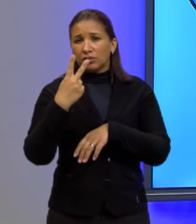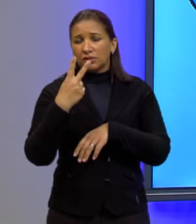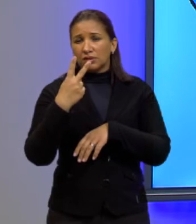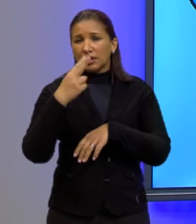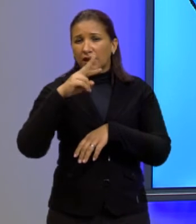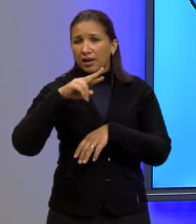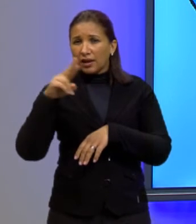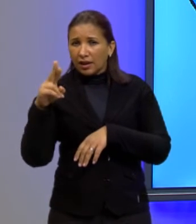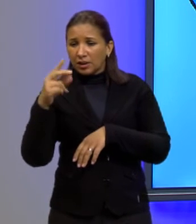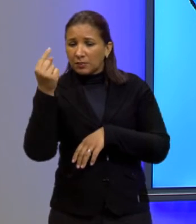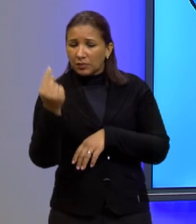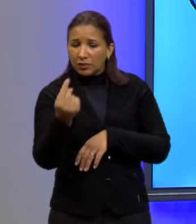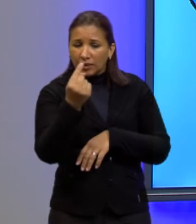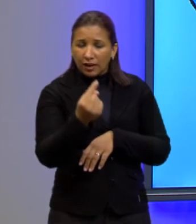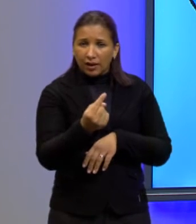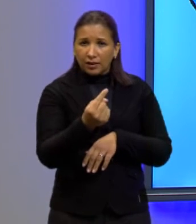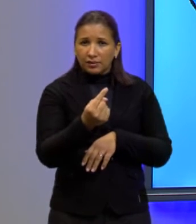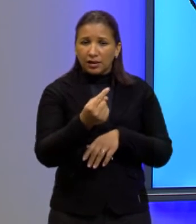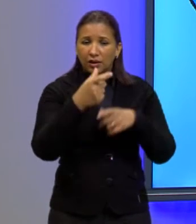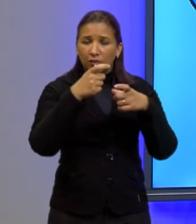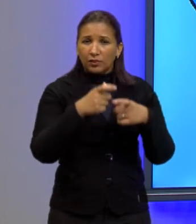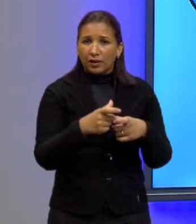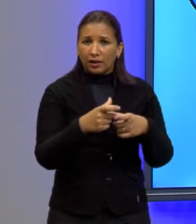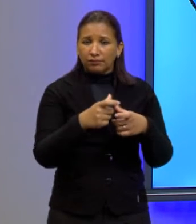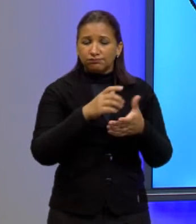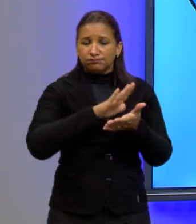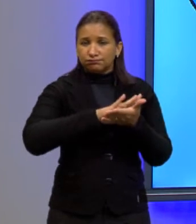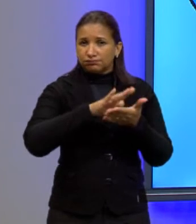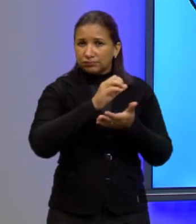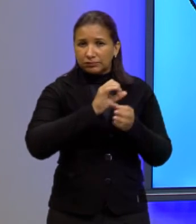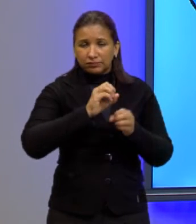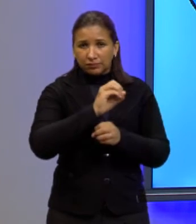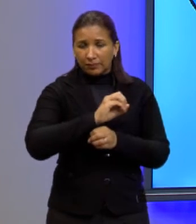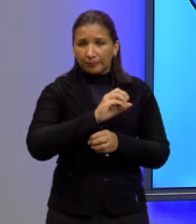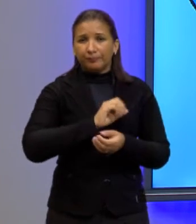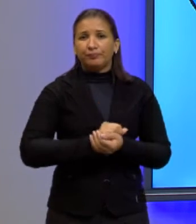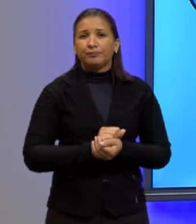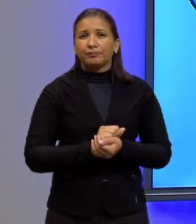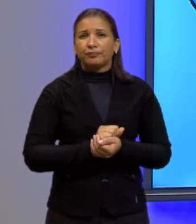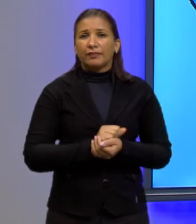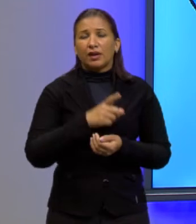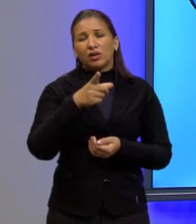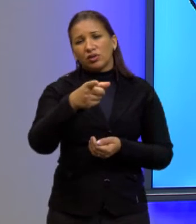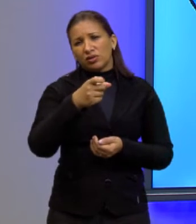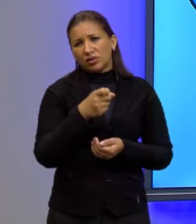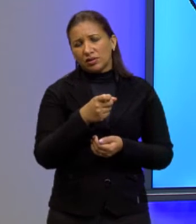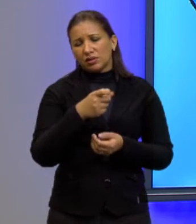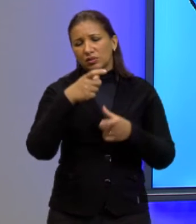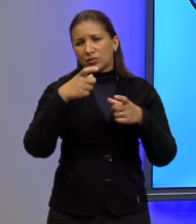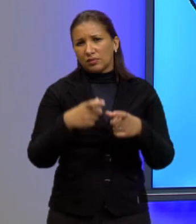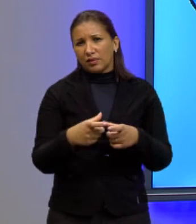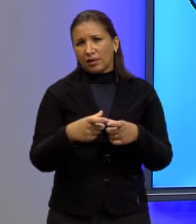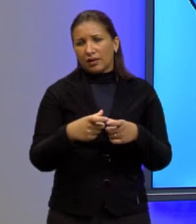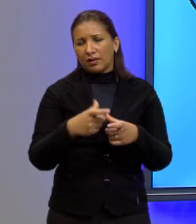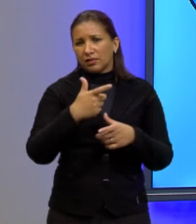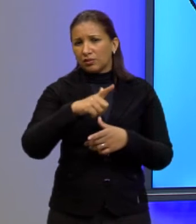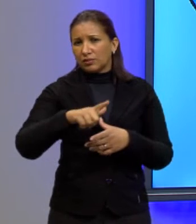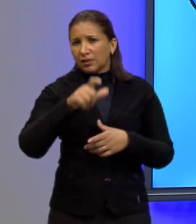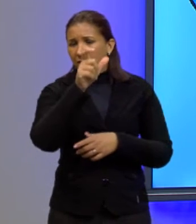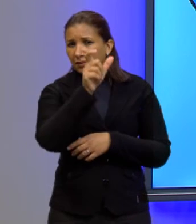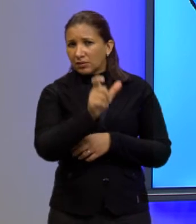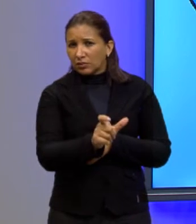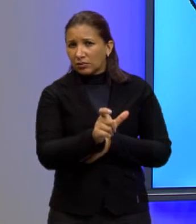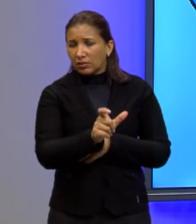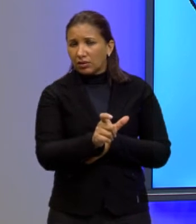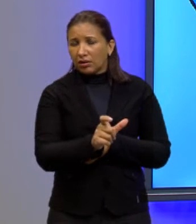vago sendo x o número de lugares vagos a expressão que representa o valor